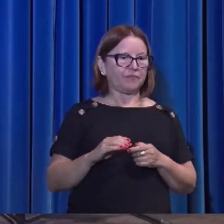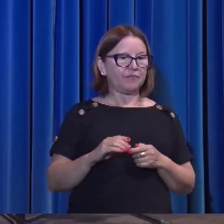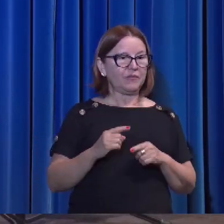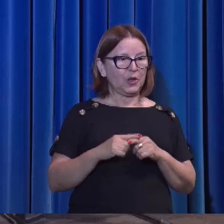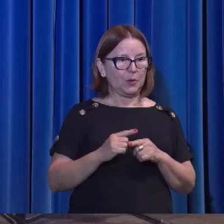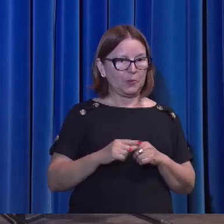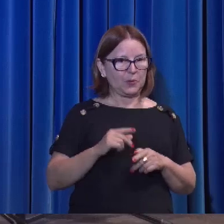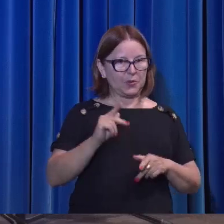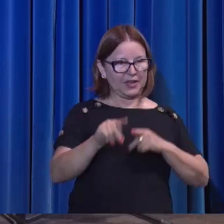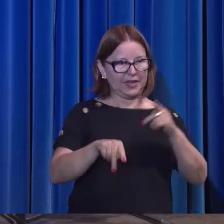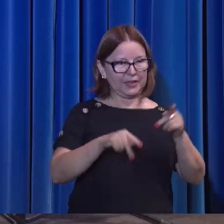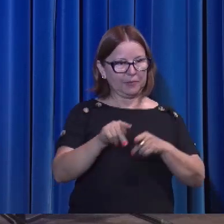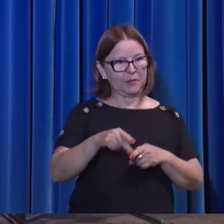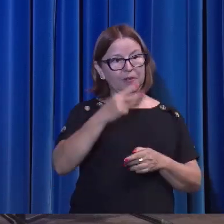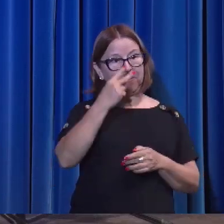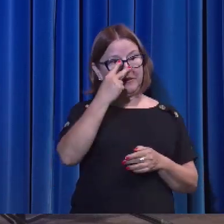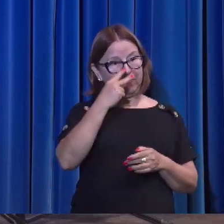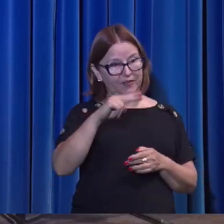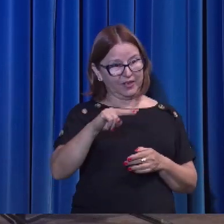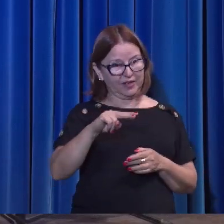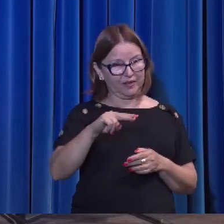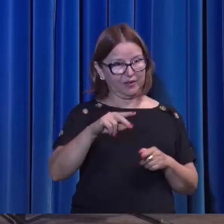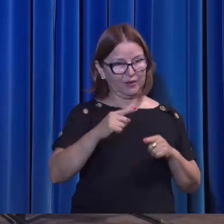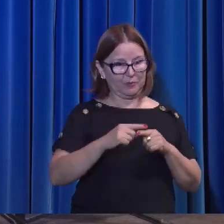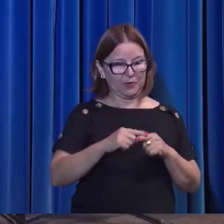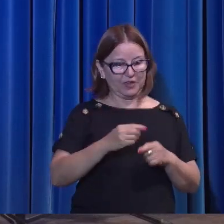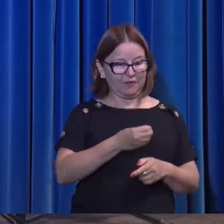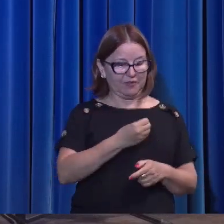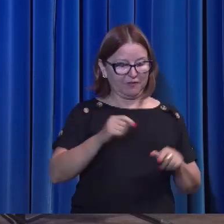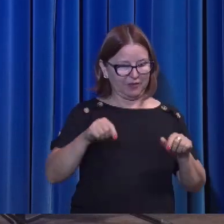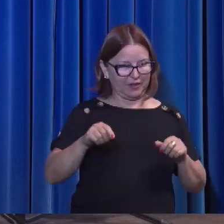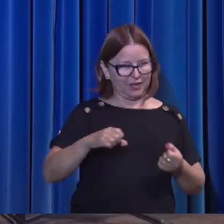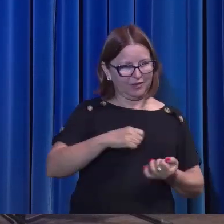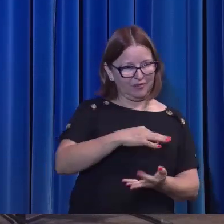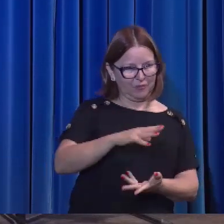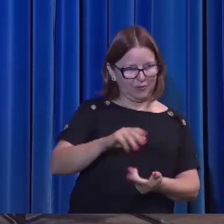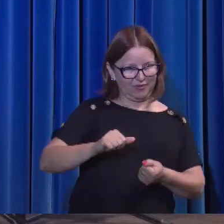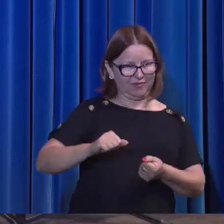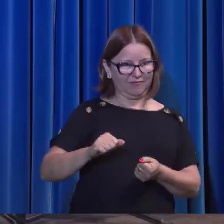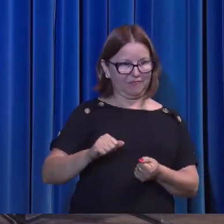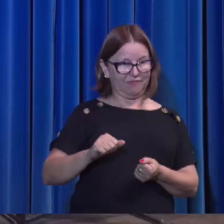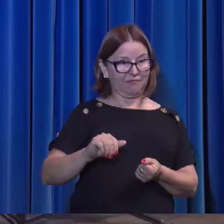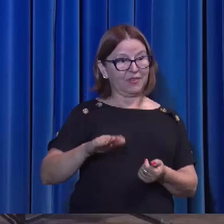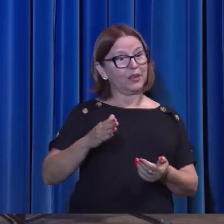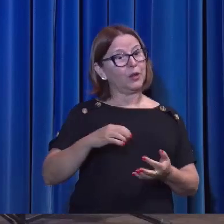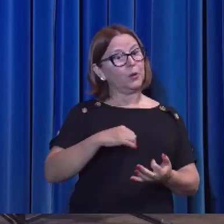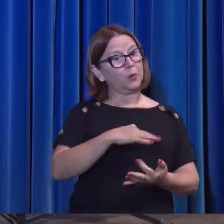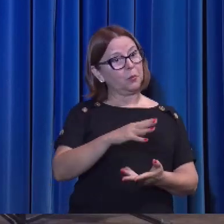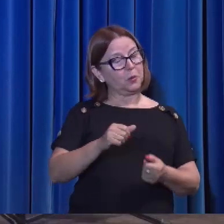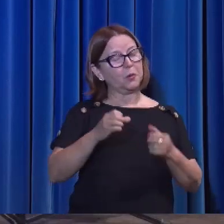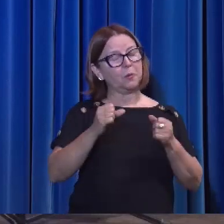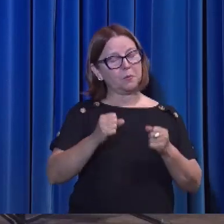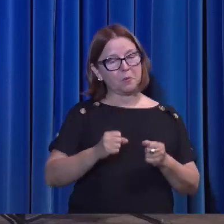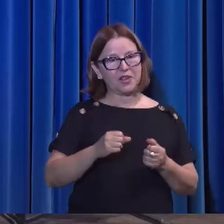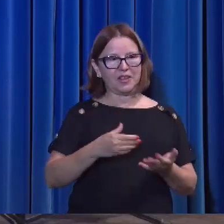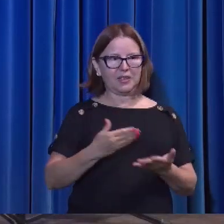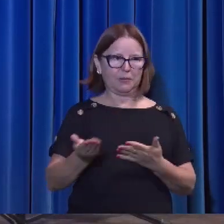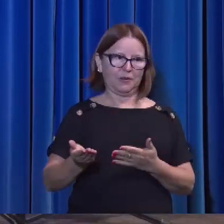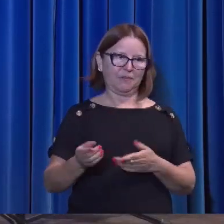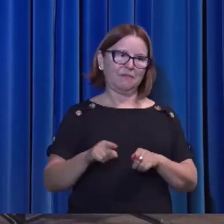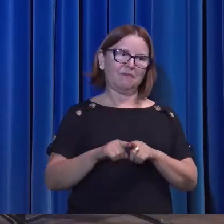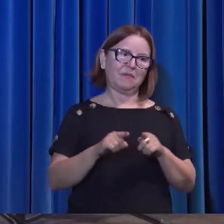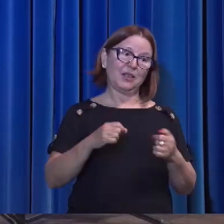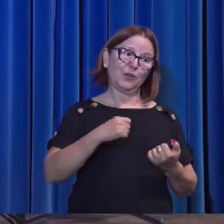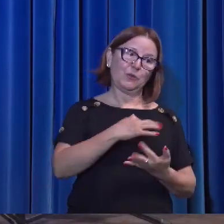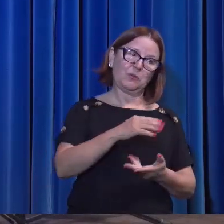Há uma conotação da sua historicidade. Então o mundo pode receber. Mas o mundo não pode receber o